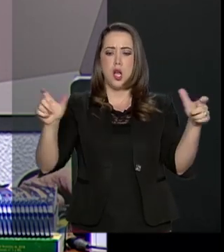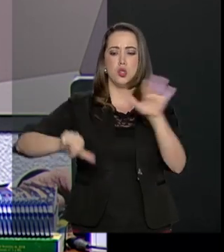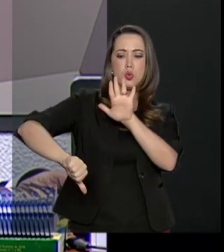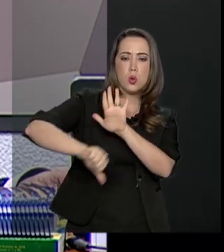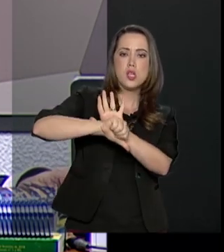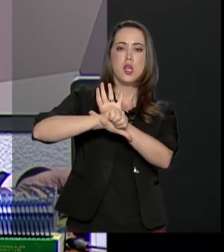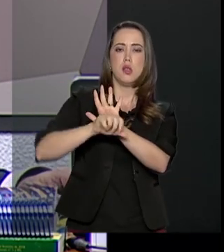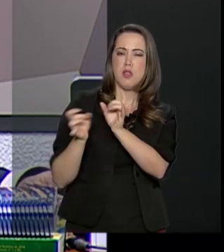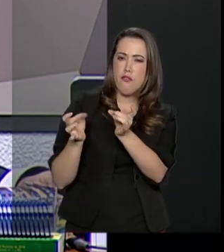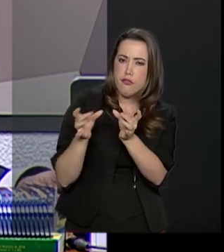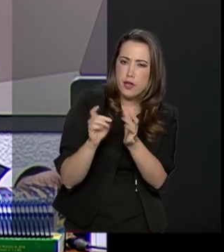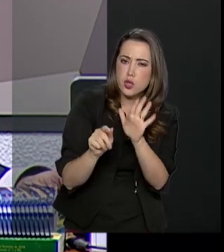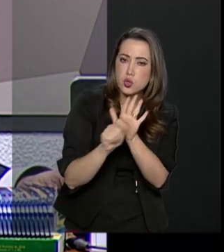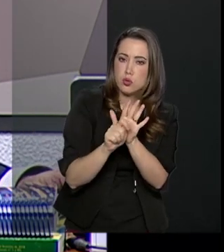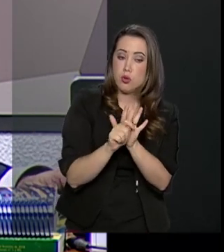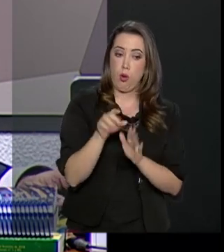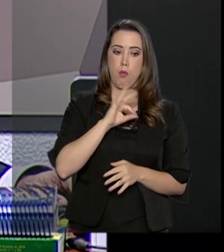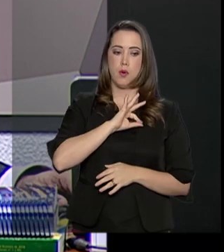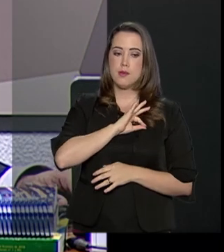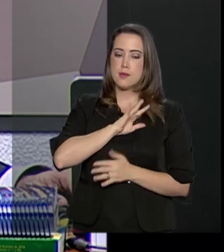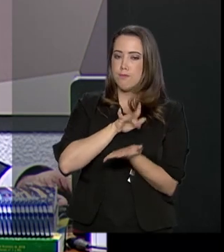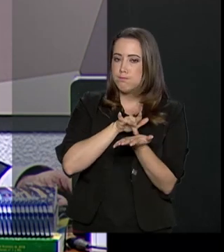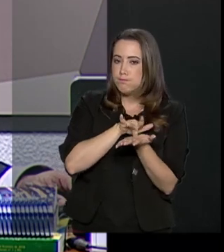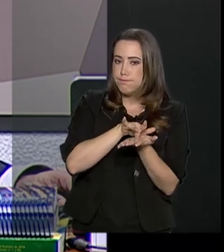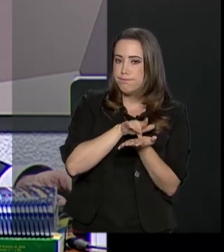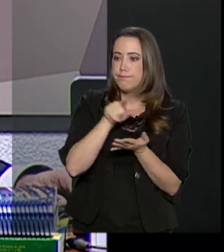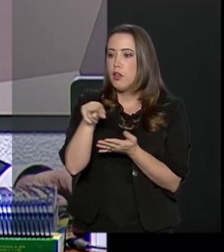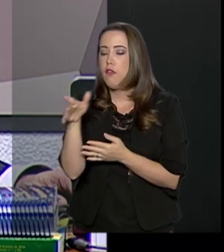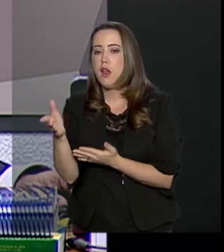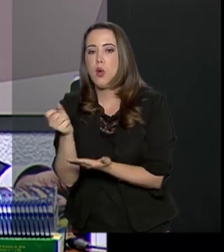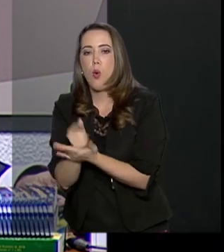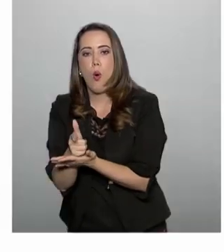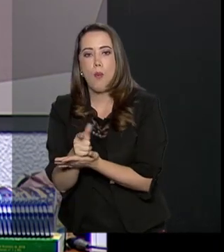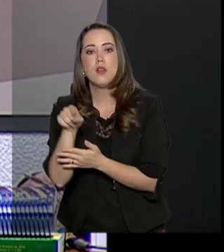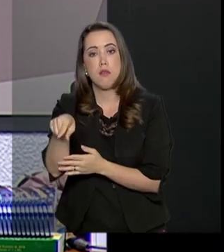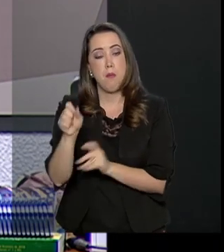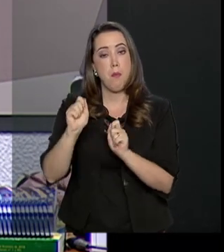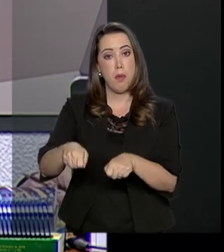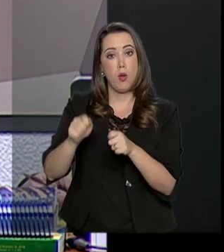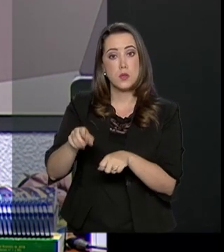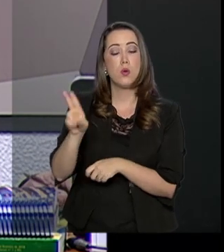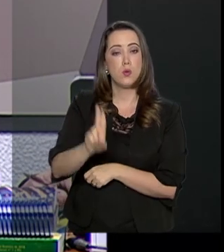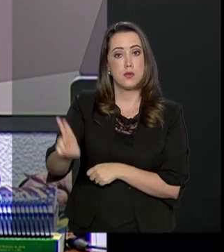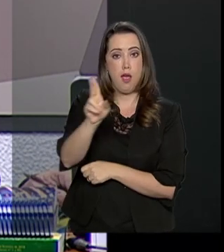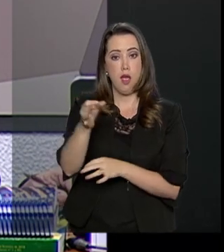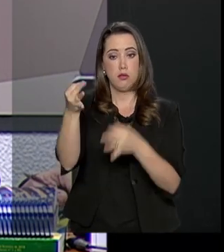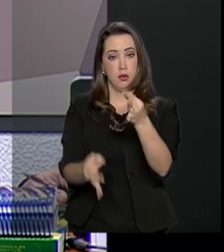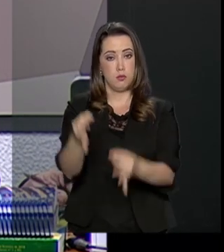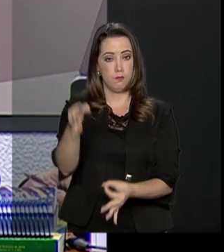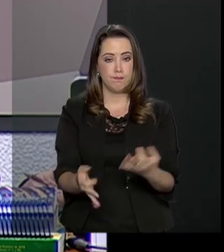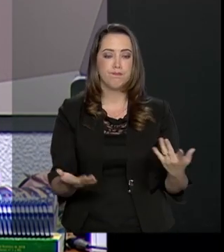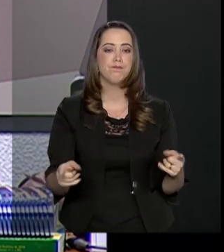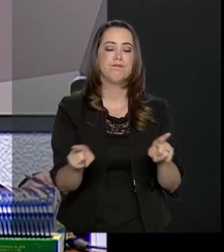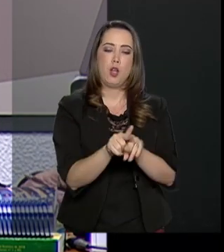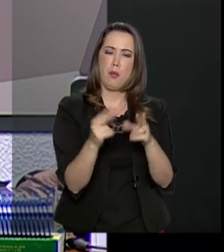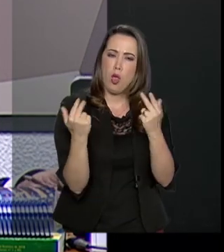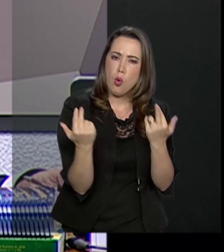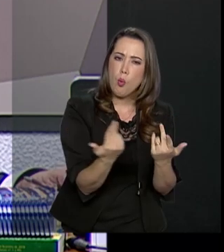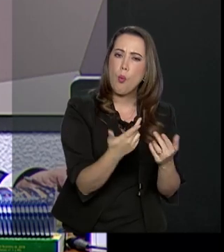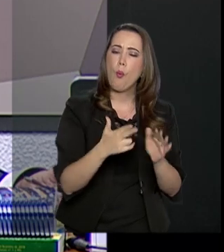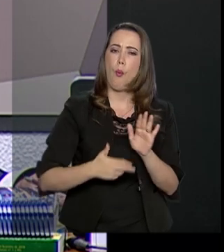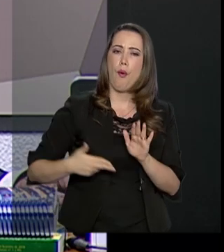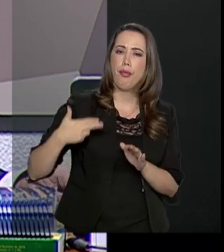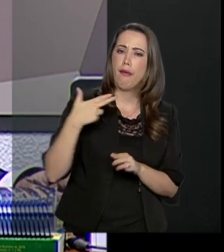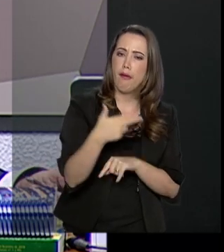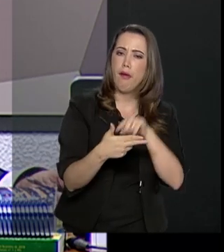e que isso sirva para debelar aquela quadrilha. Também isso no campo do tráfico de armas, também